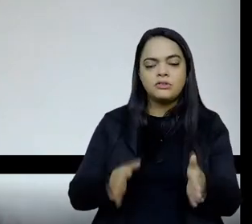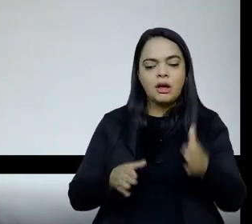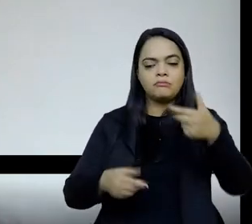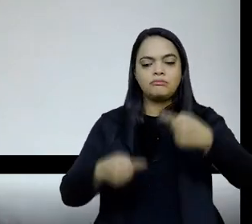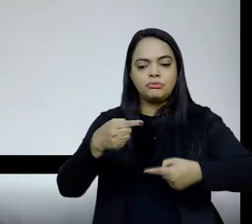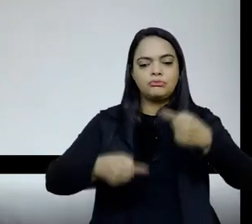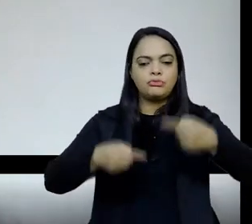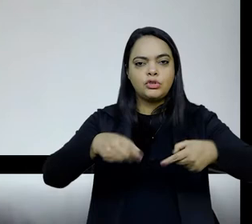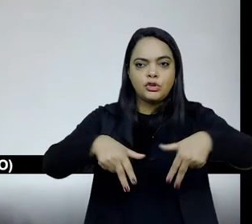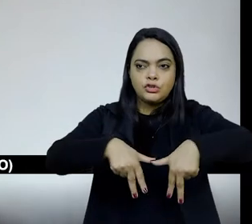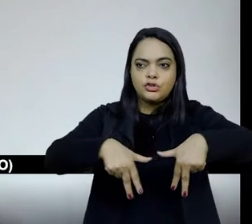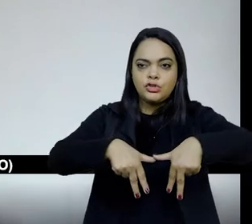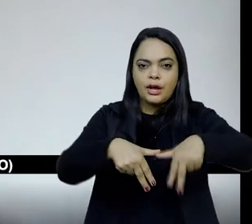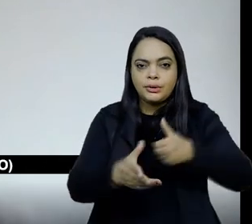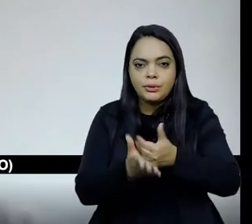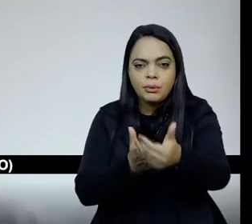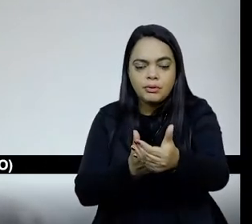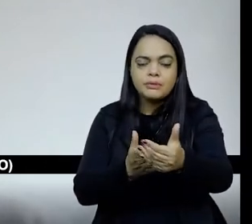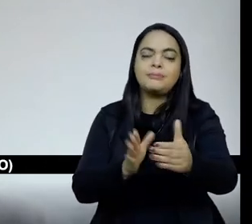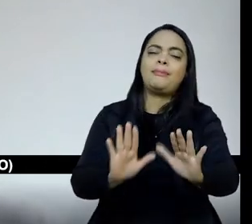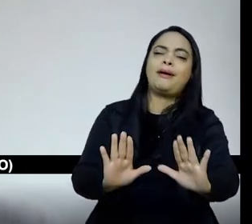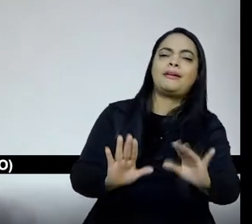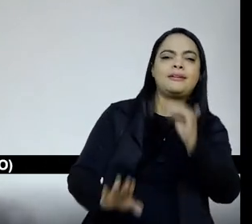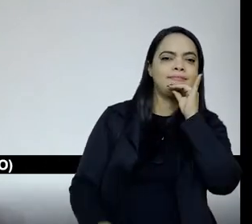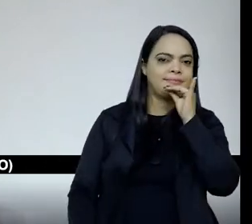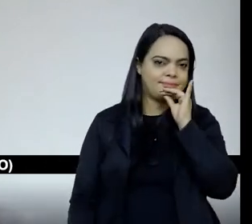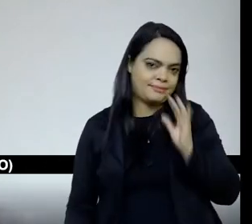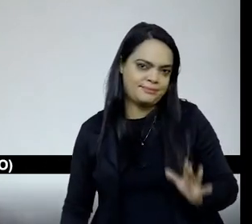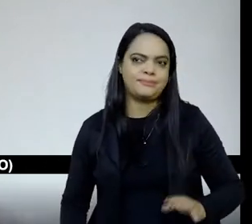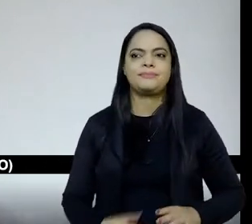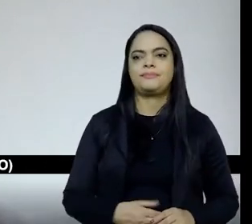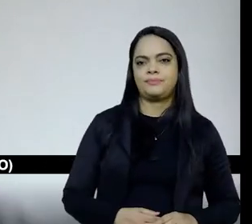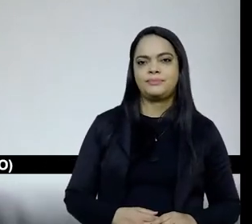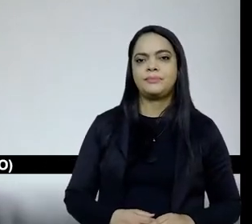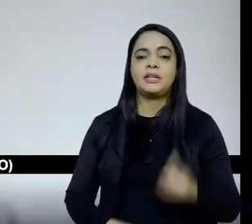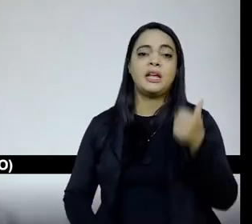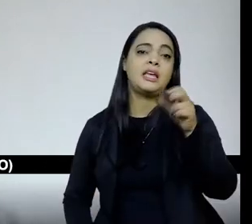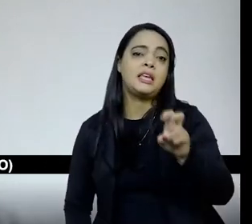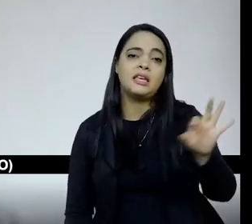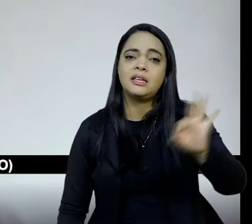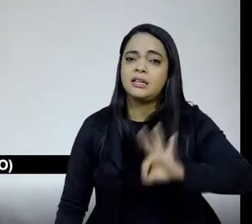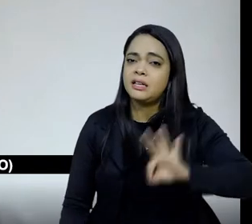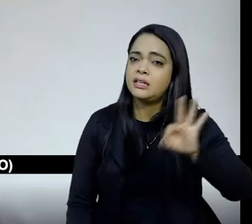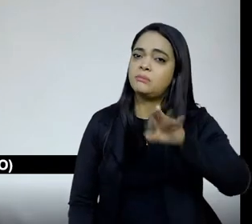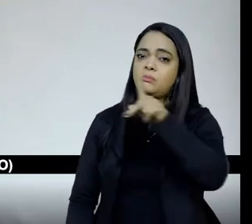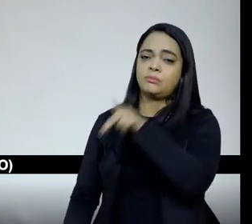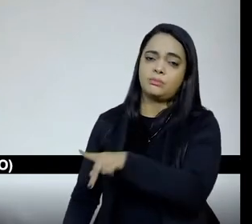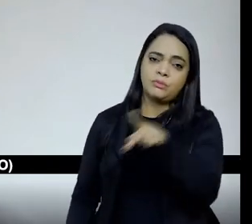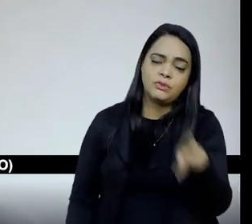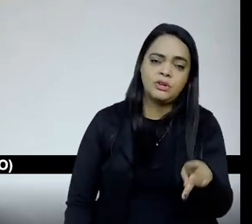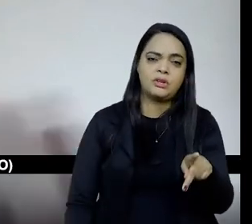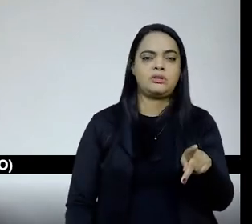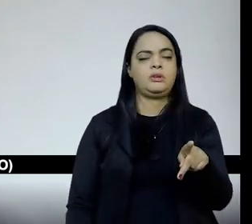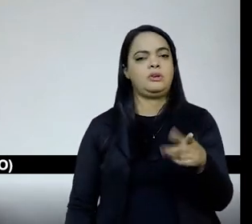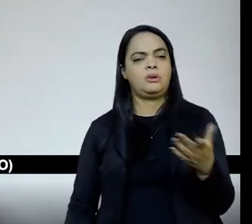aparecendo, a gente precisa considerar, por exemplo, que apenas 15% das professoras, 15,